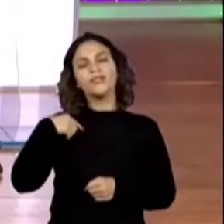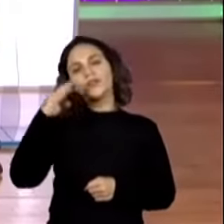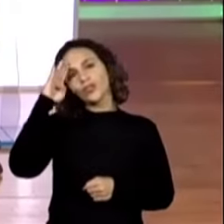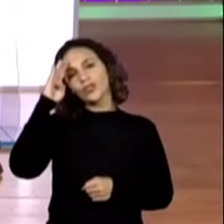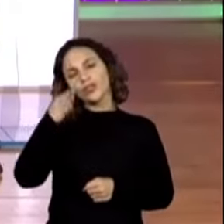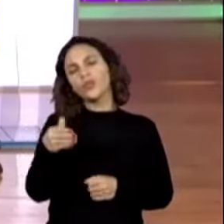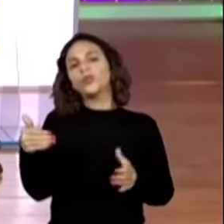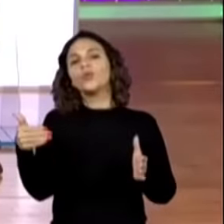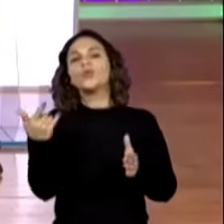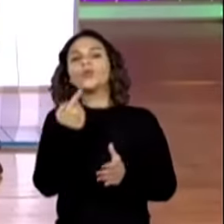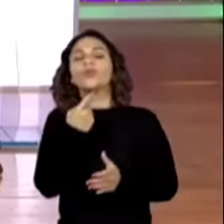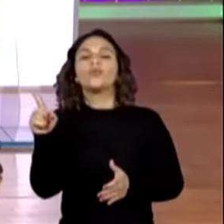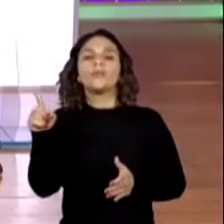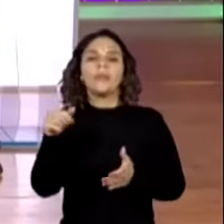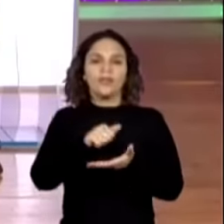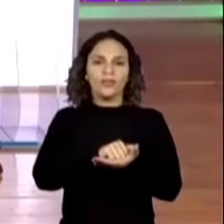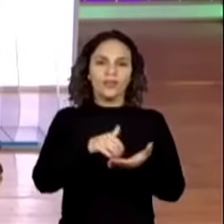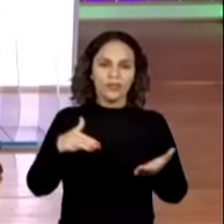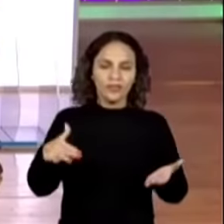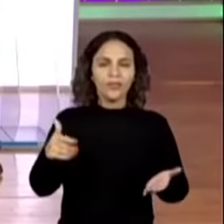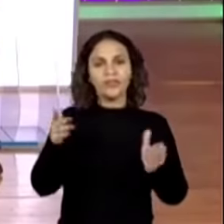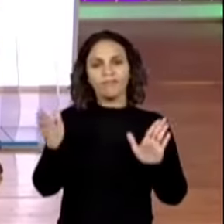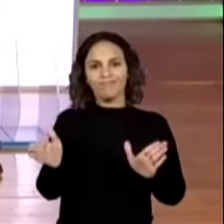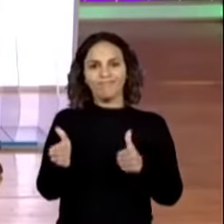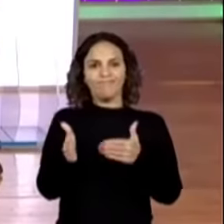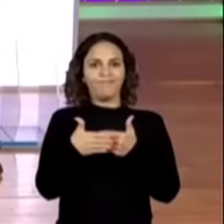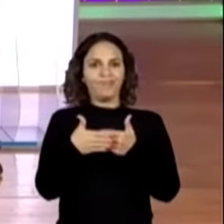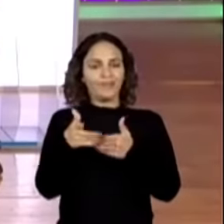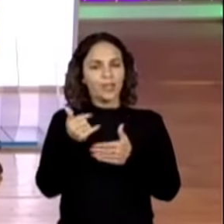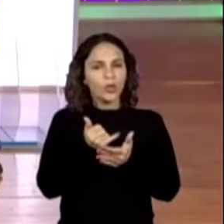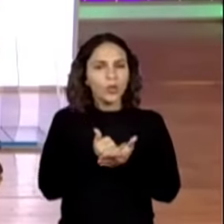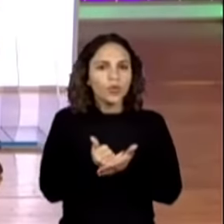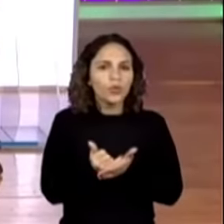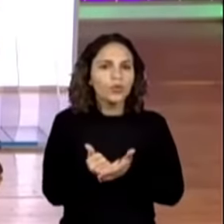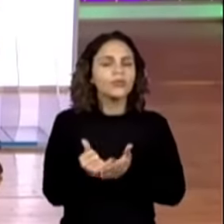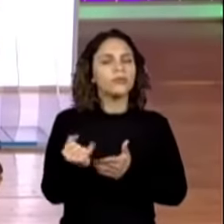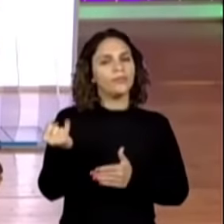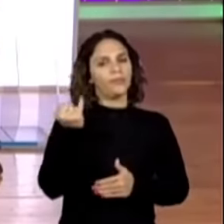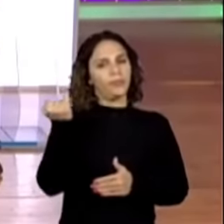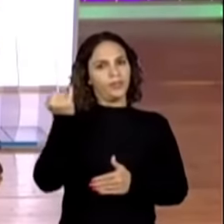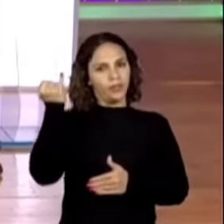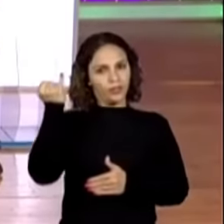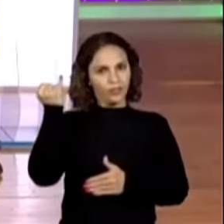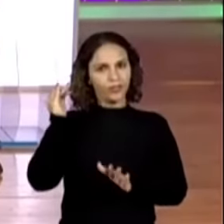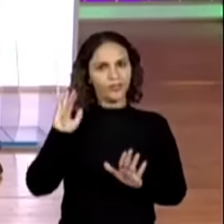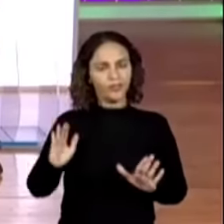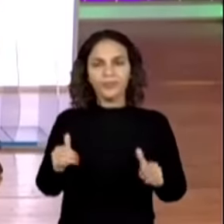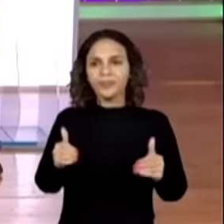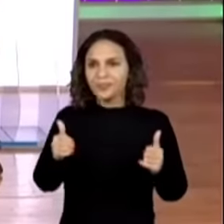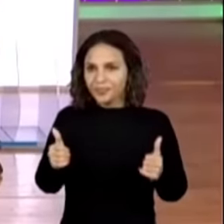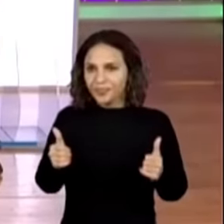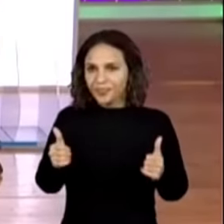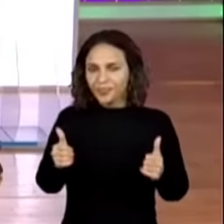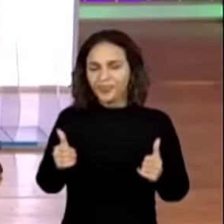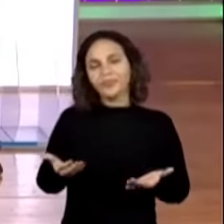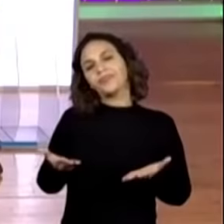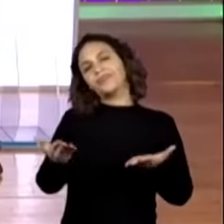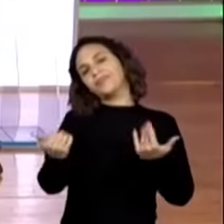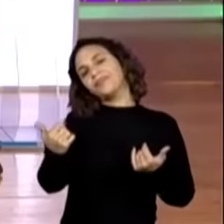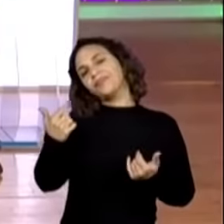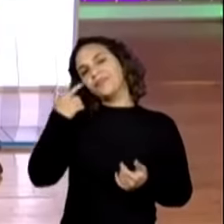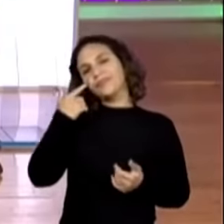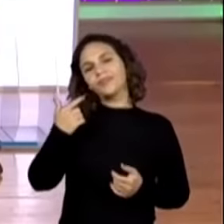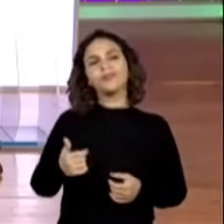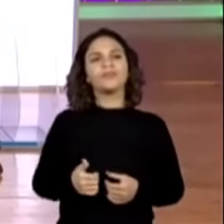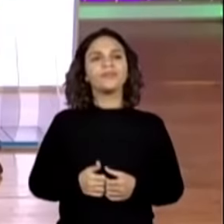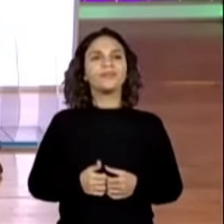última atividade, para a gente fechar a aula com essa introdução, do jeito que vocês estão colocando ali, colaborando. Certo? Então, vamos lá, porque eu tenho